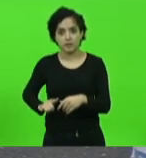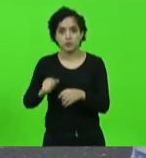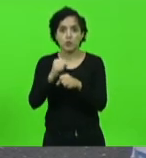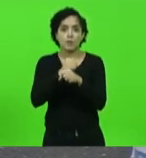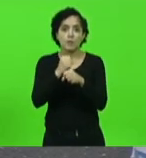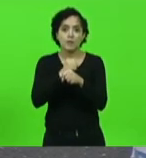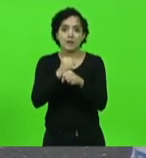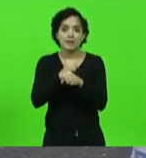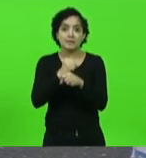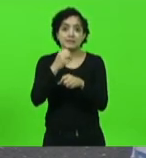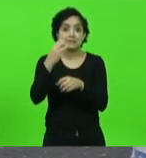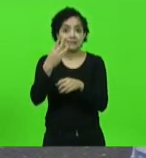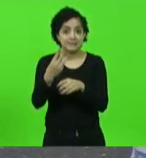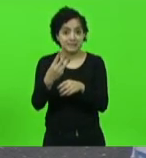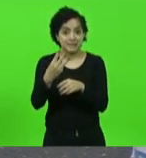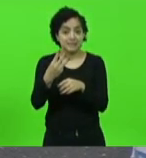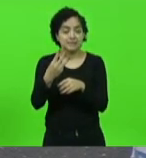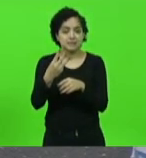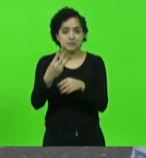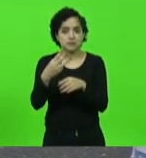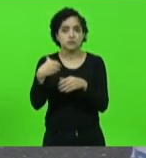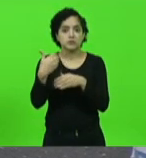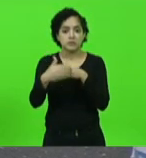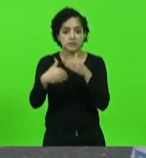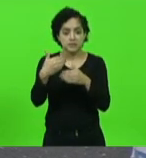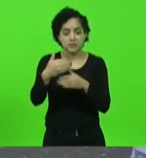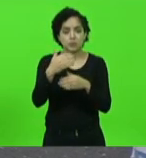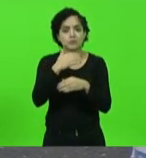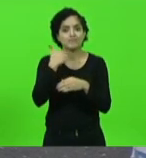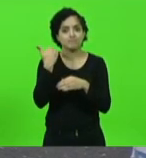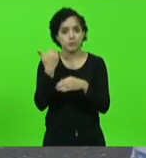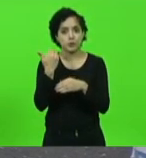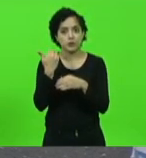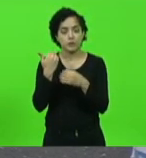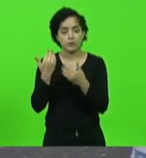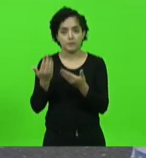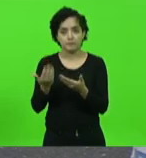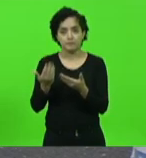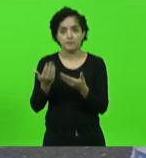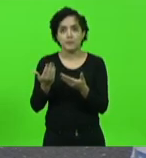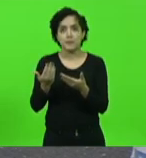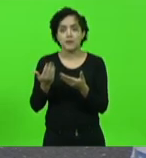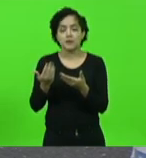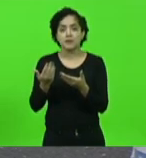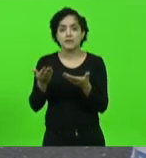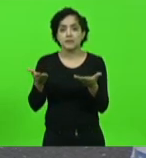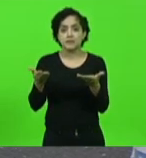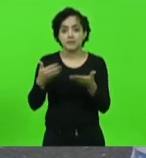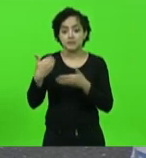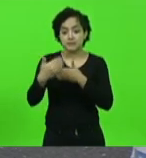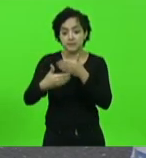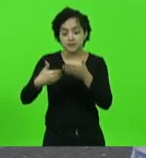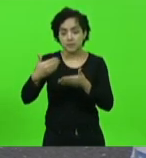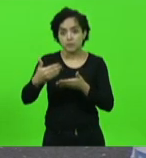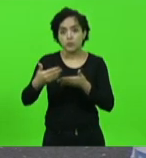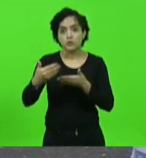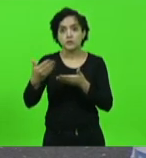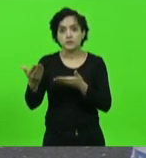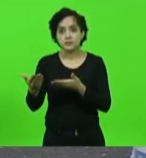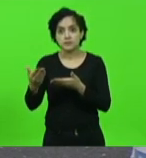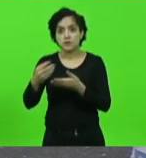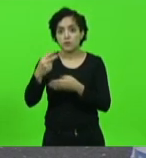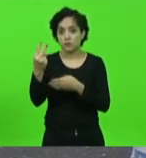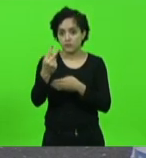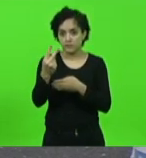3 anos e depois com o seu falecimento passando então ao vice